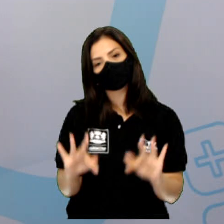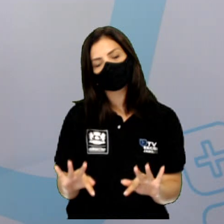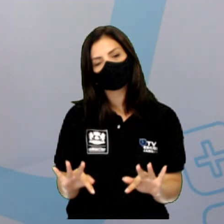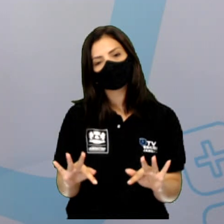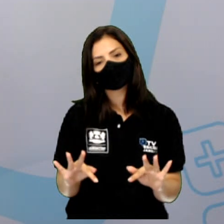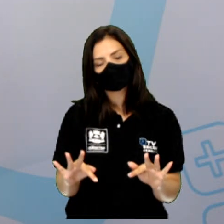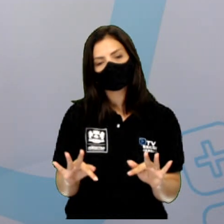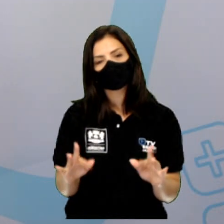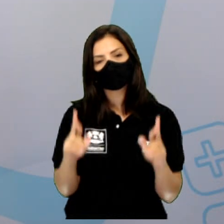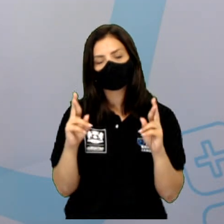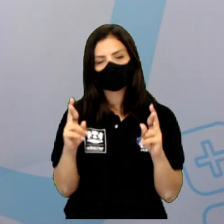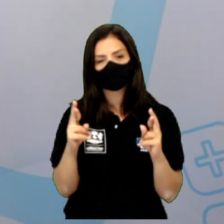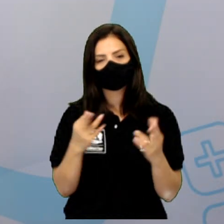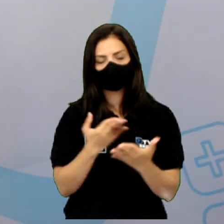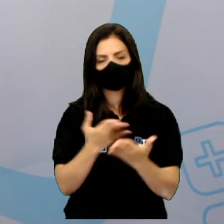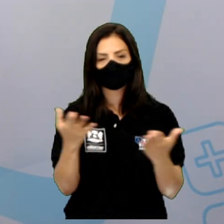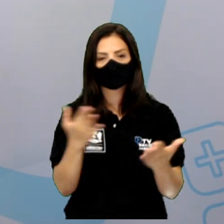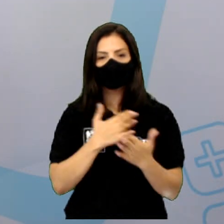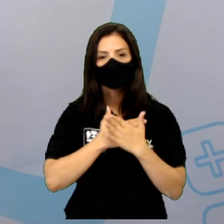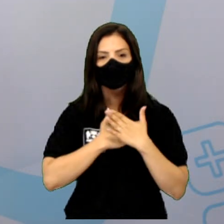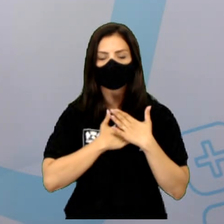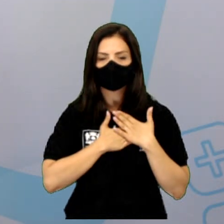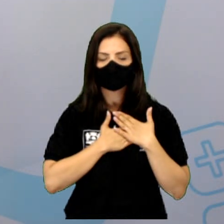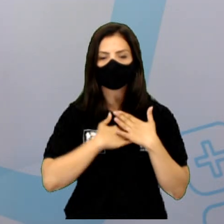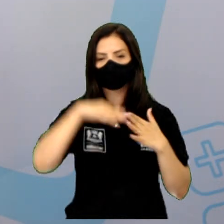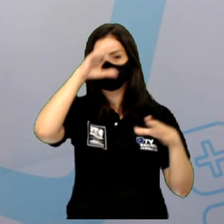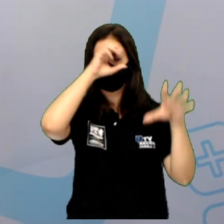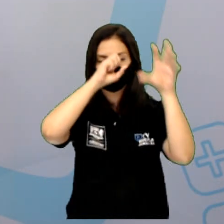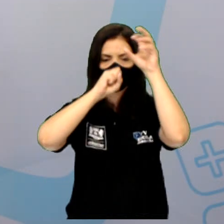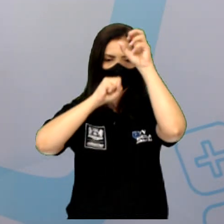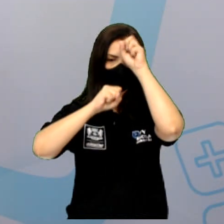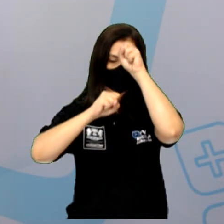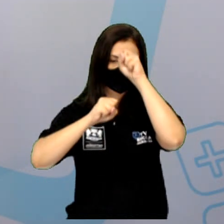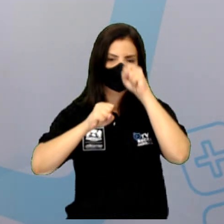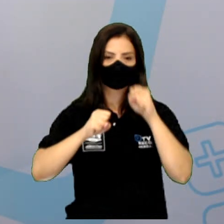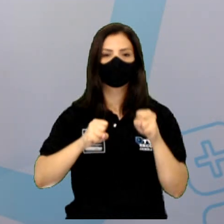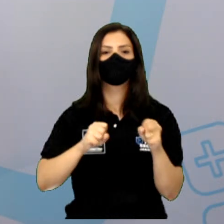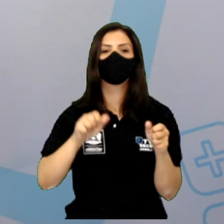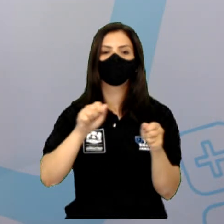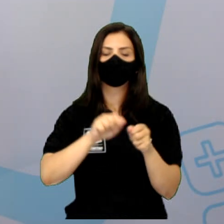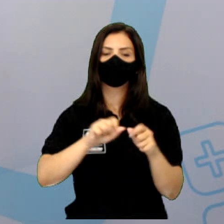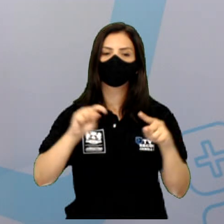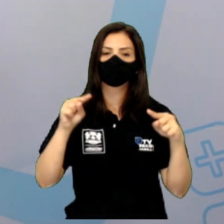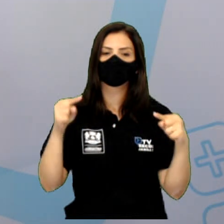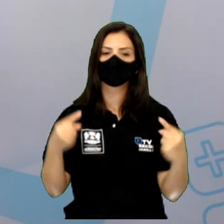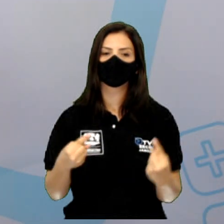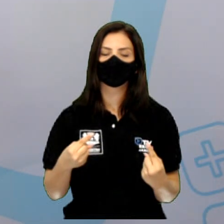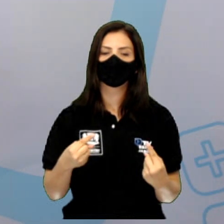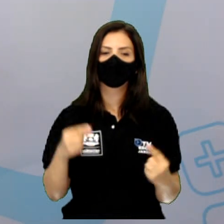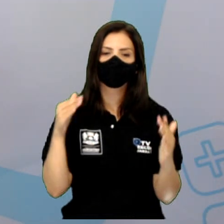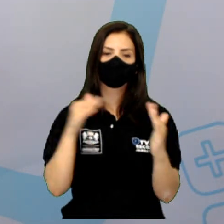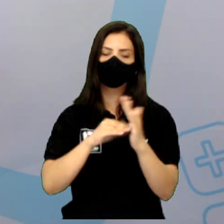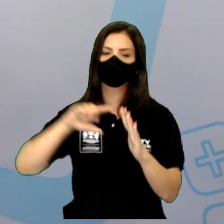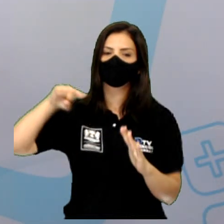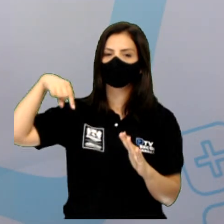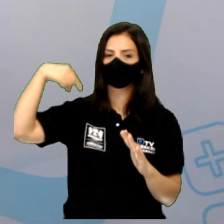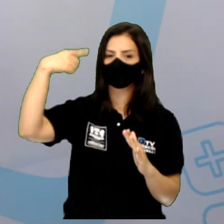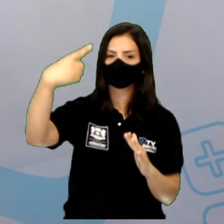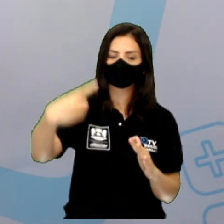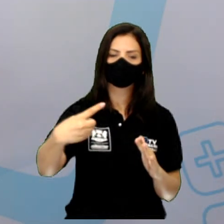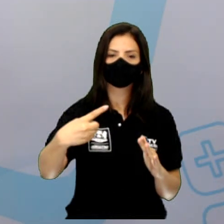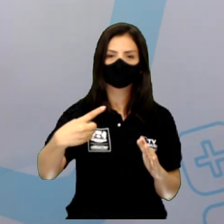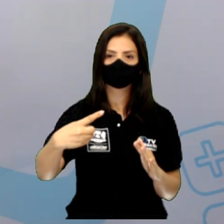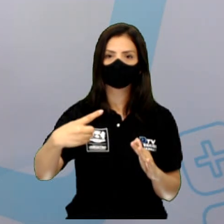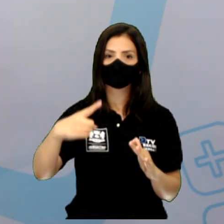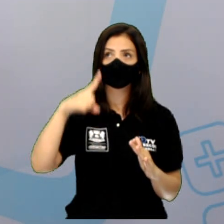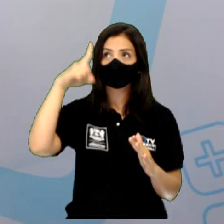Espero que vocês tenham gostado e aprendido. Ok? Façam desafio. E até a próxima aula. Se